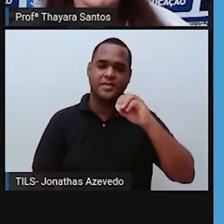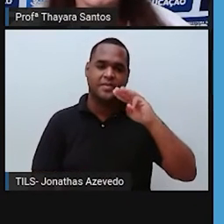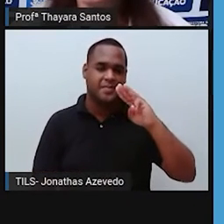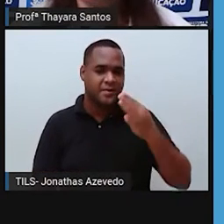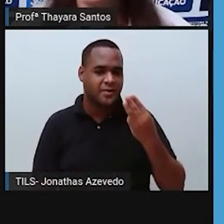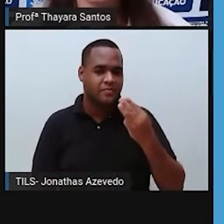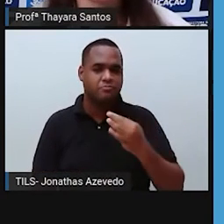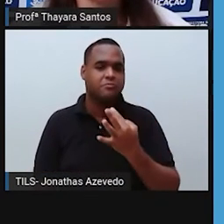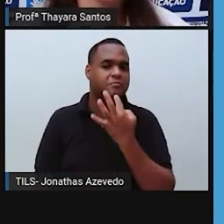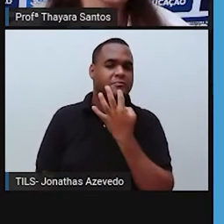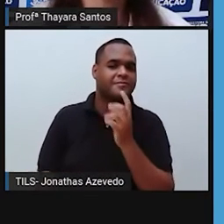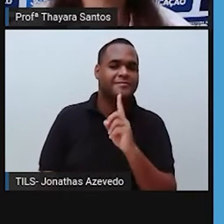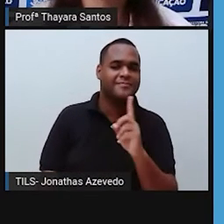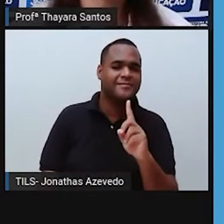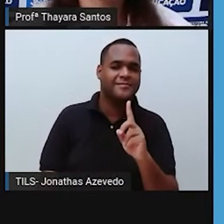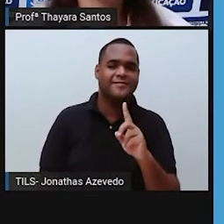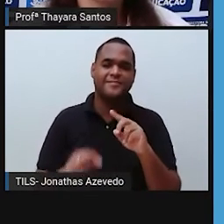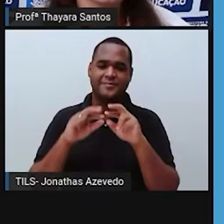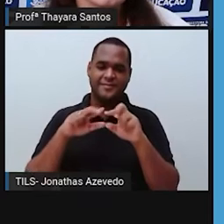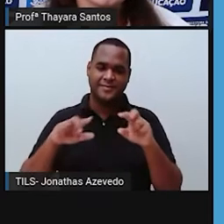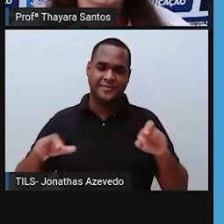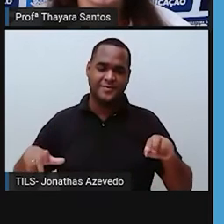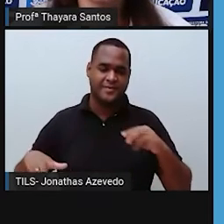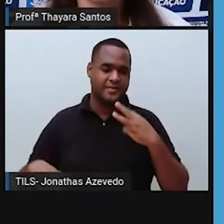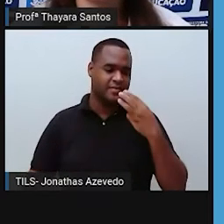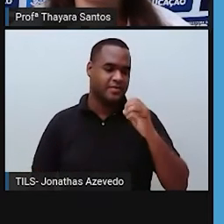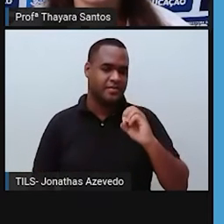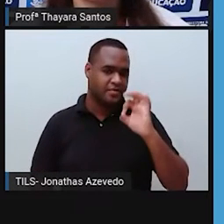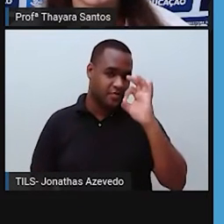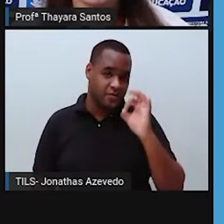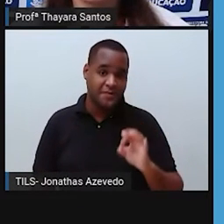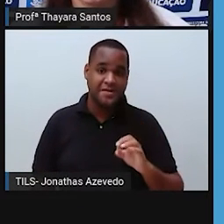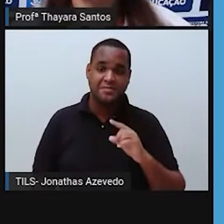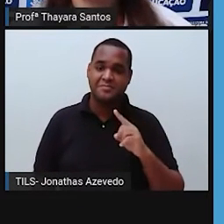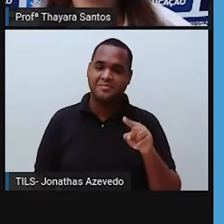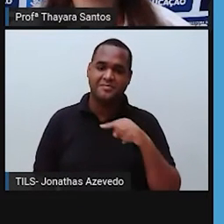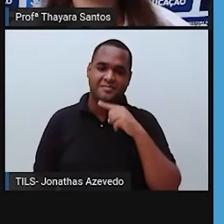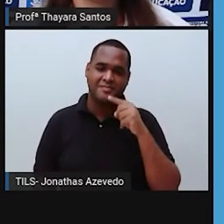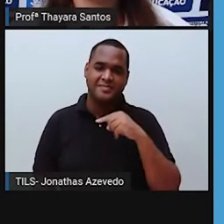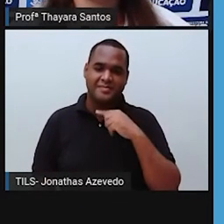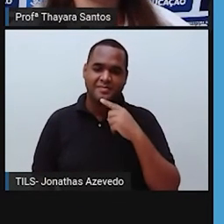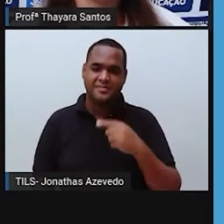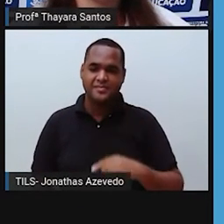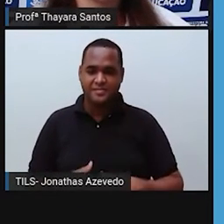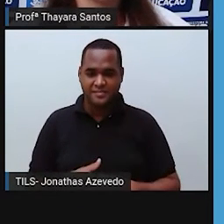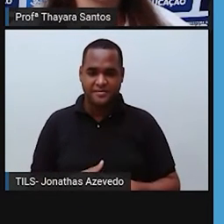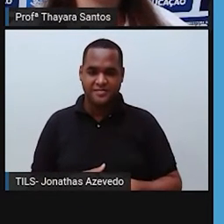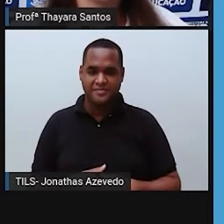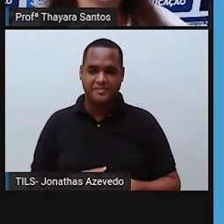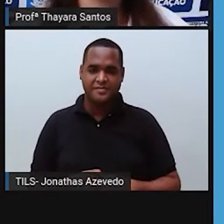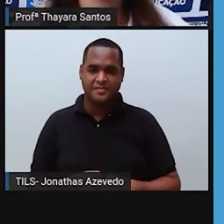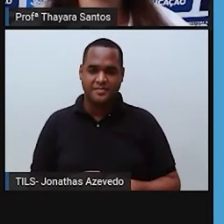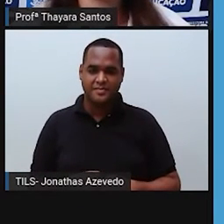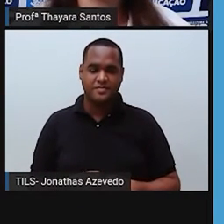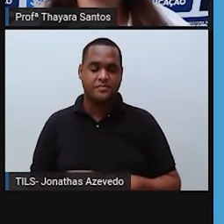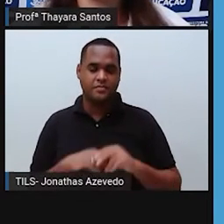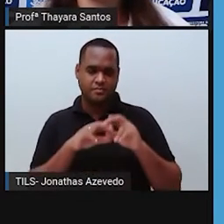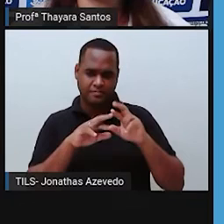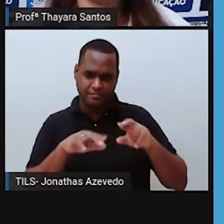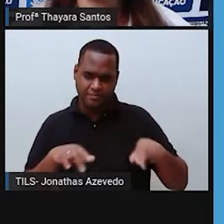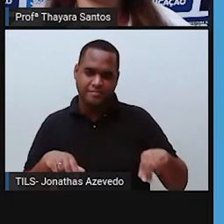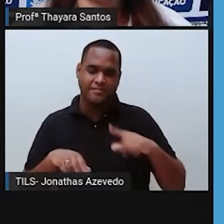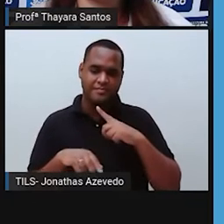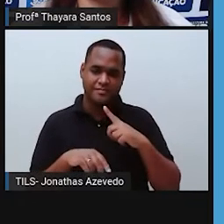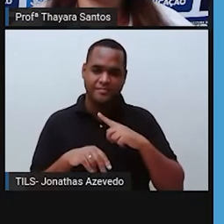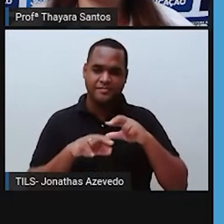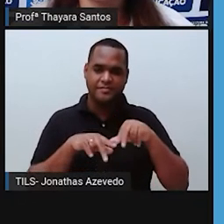conhece nem 30% do que existe de fato lá. Então, a maior concentração de